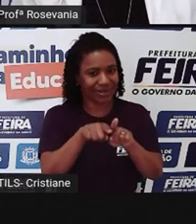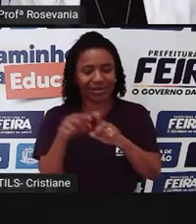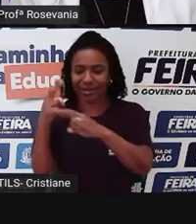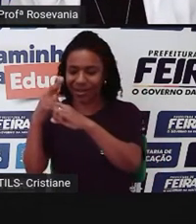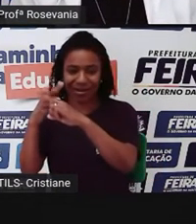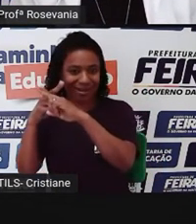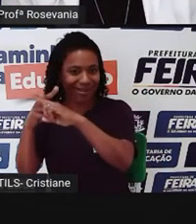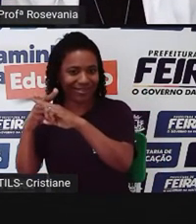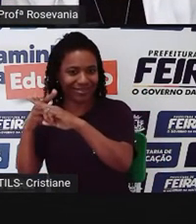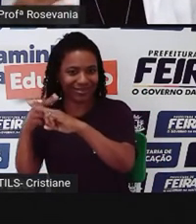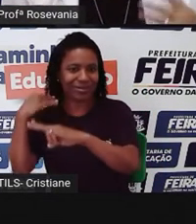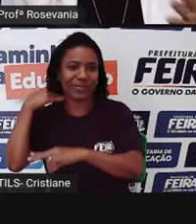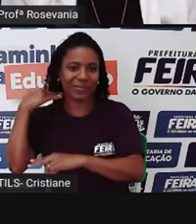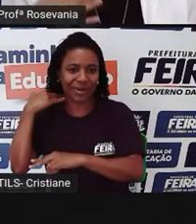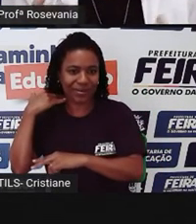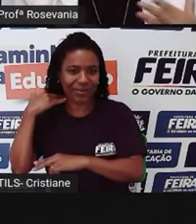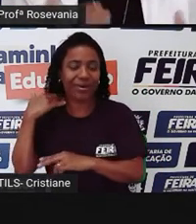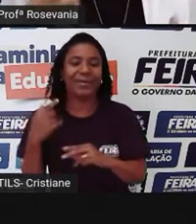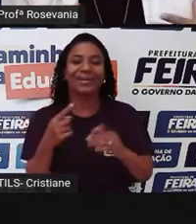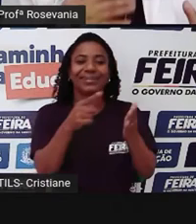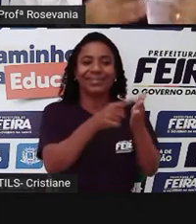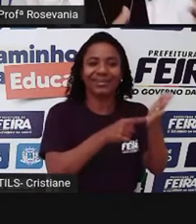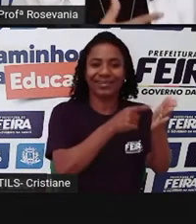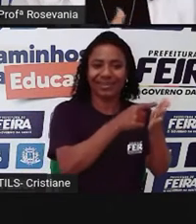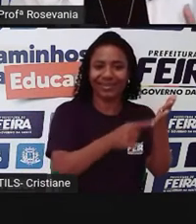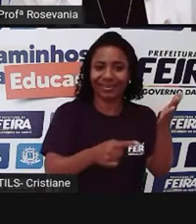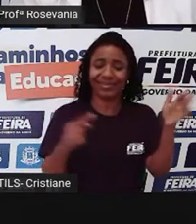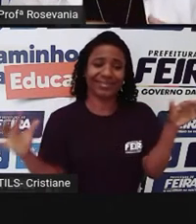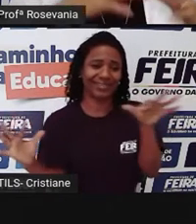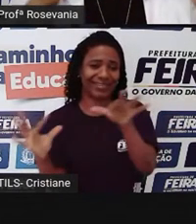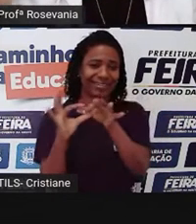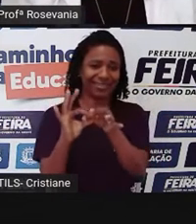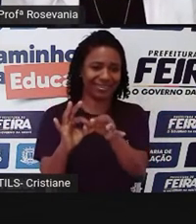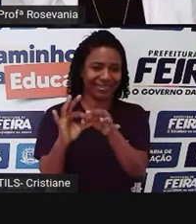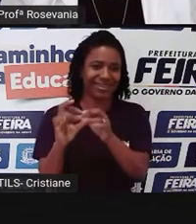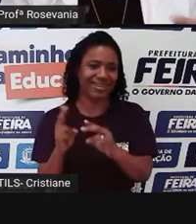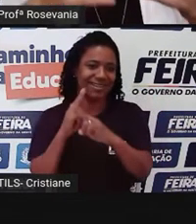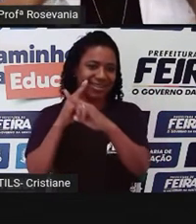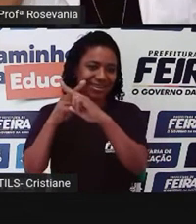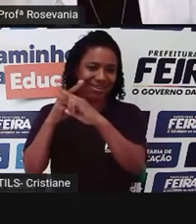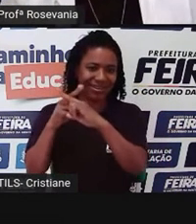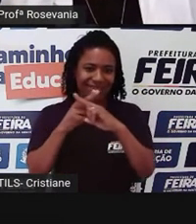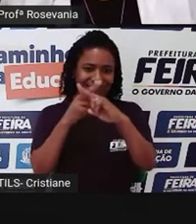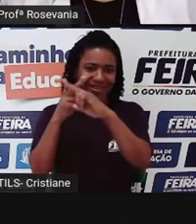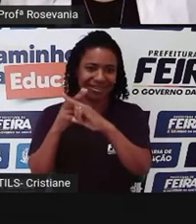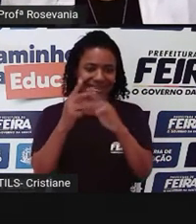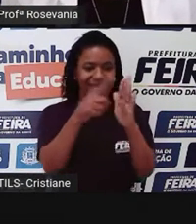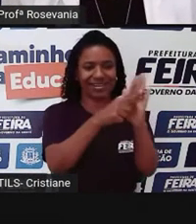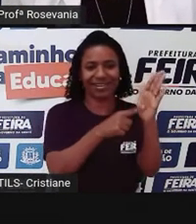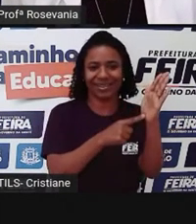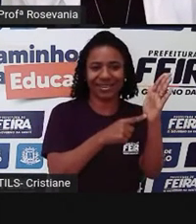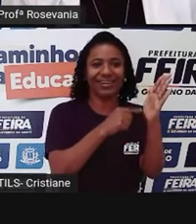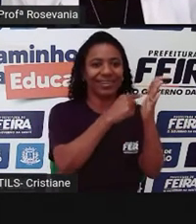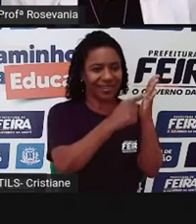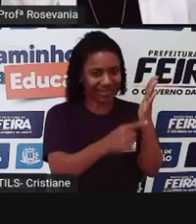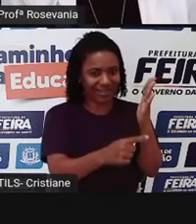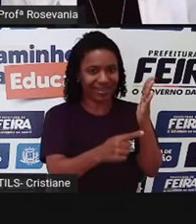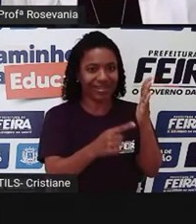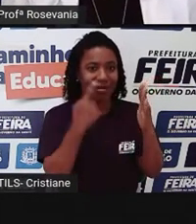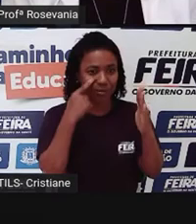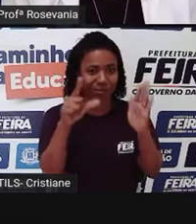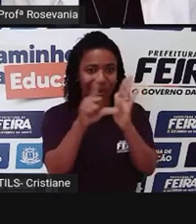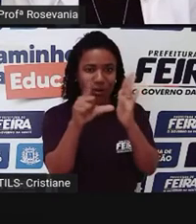econômica, por exemplo, o banco, e aí você segue as características lá, quase todas as lotéricas têm o mesmo padrão, ali como a gente estava